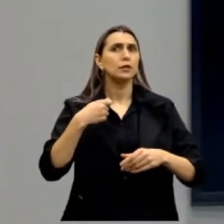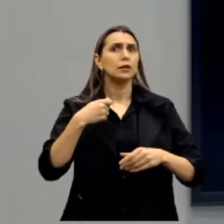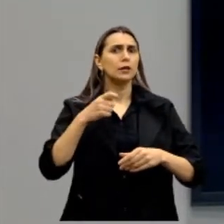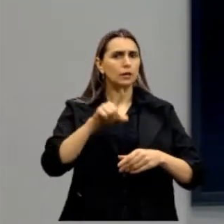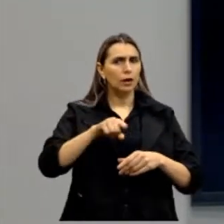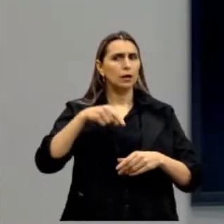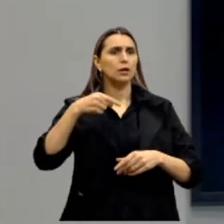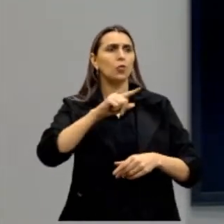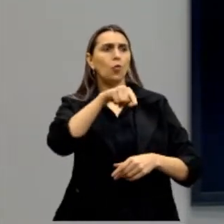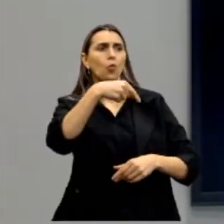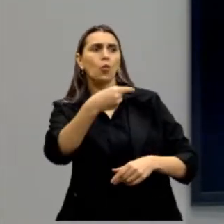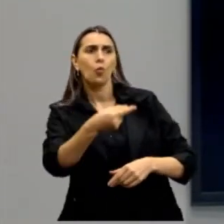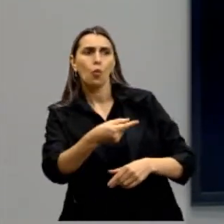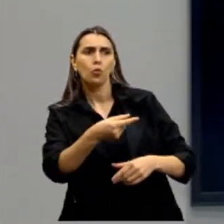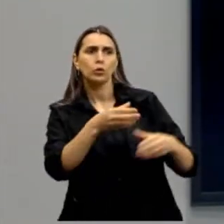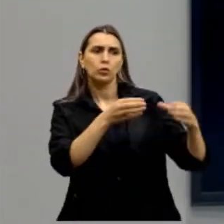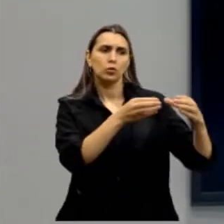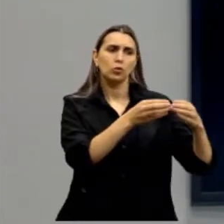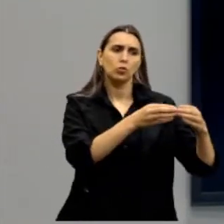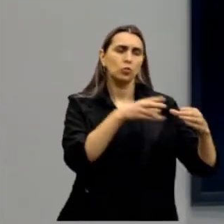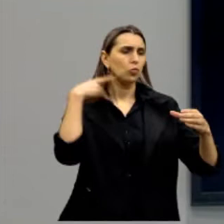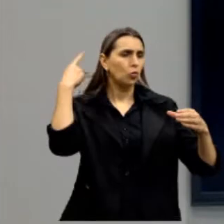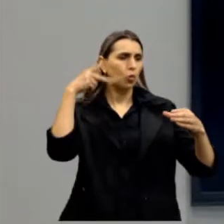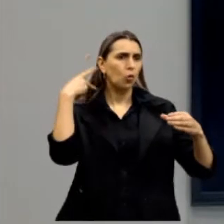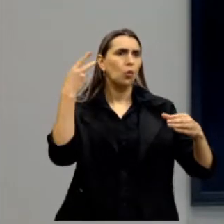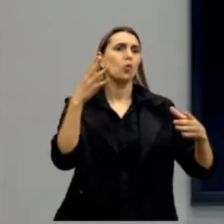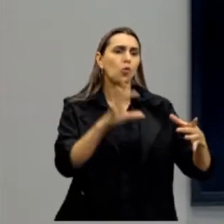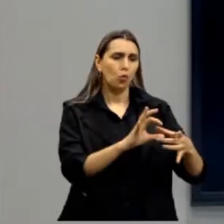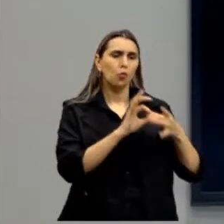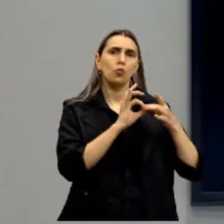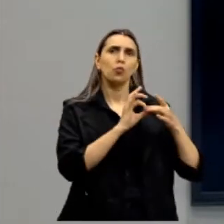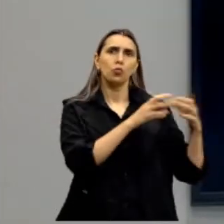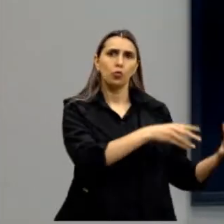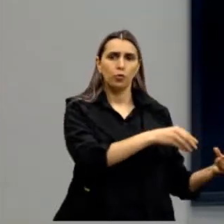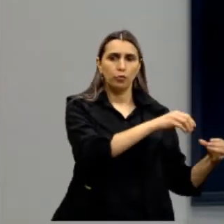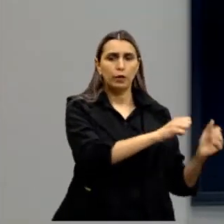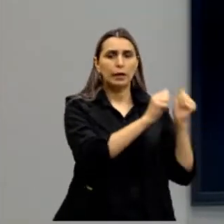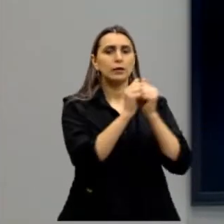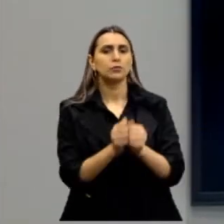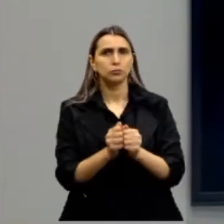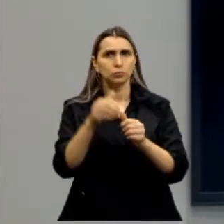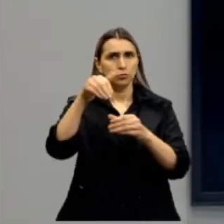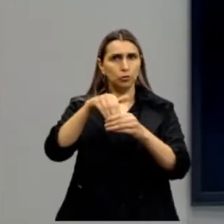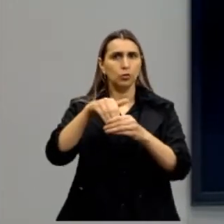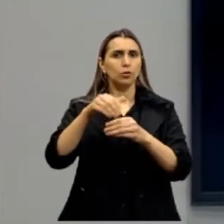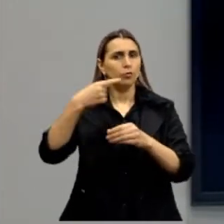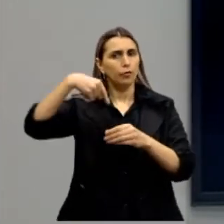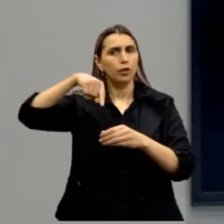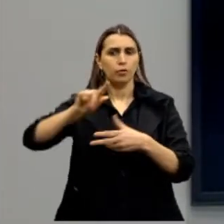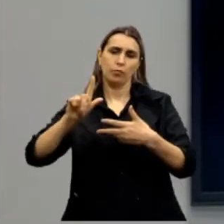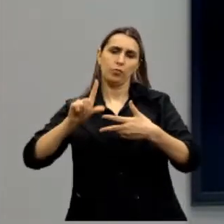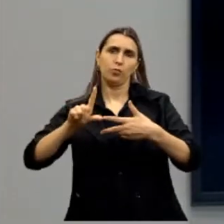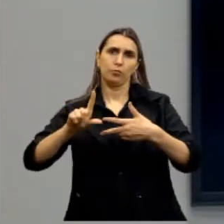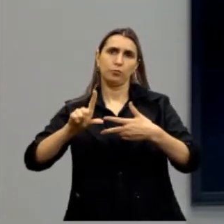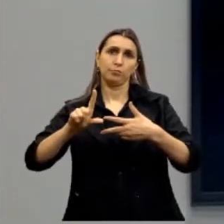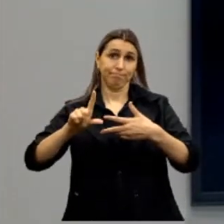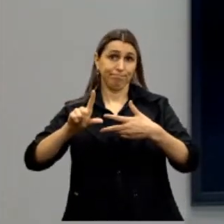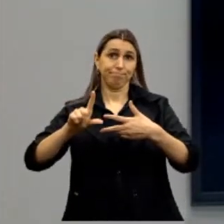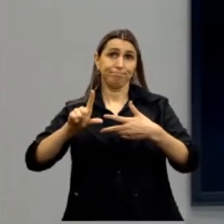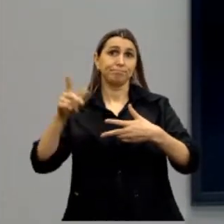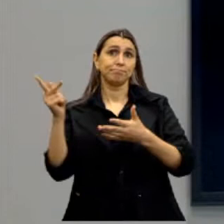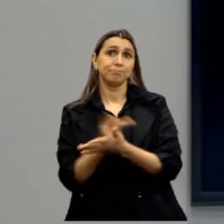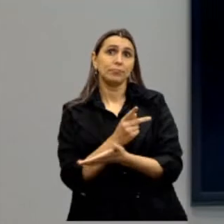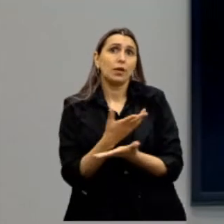puxa aquelas pessoas que estão coligadas, estão próximas a ele, leva junto para o legislativo. Então, às vezes